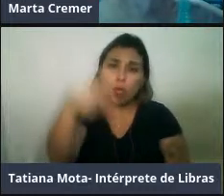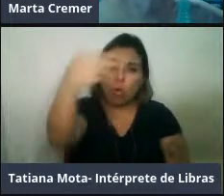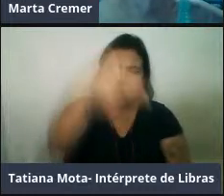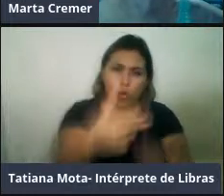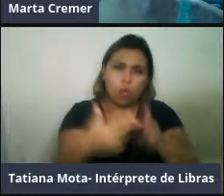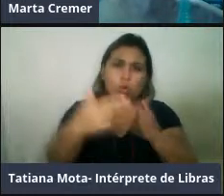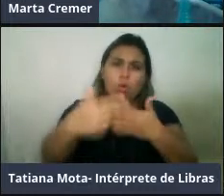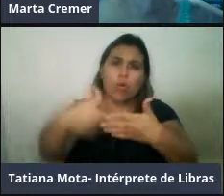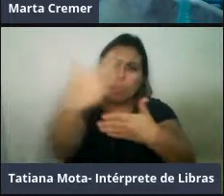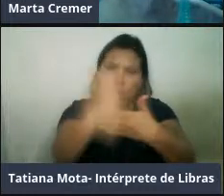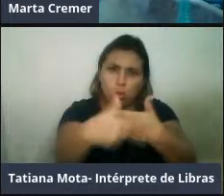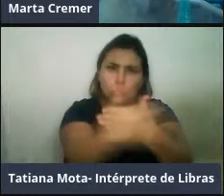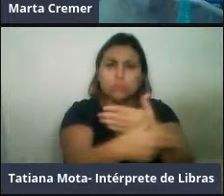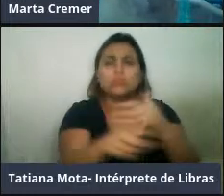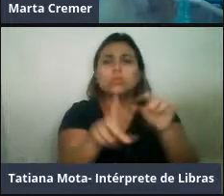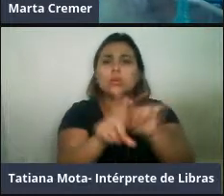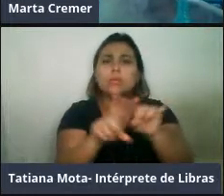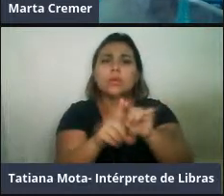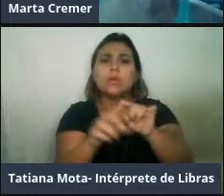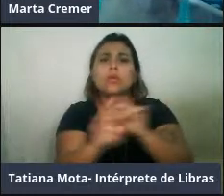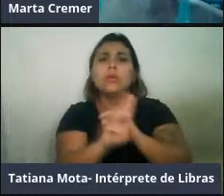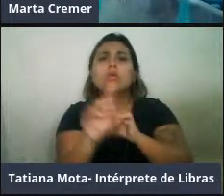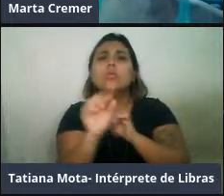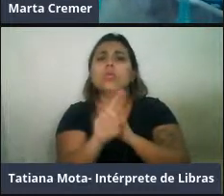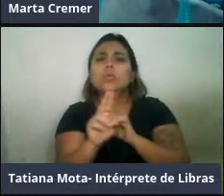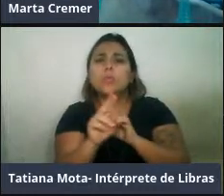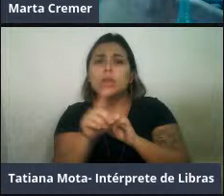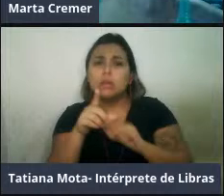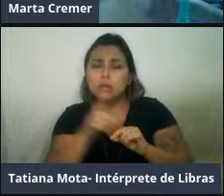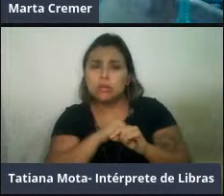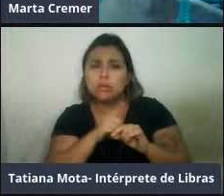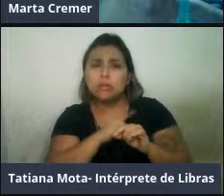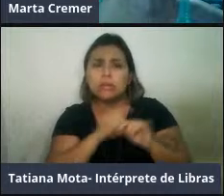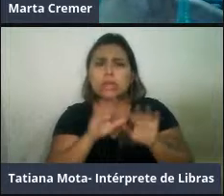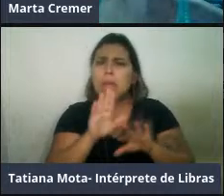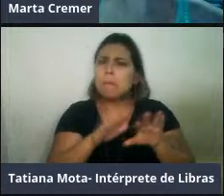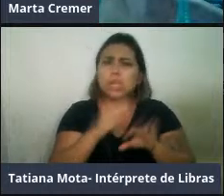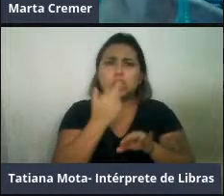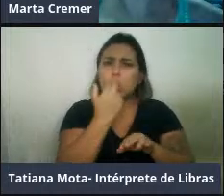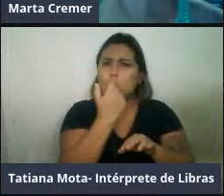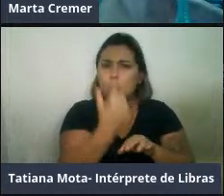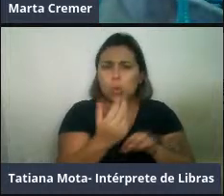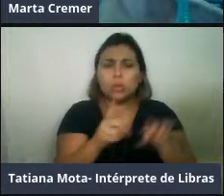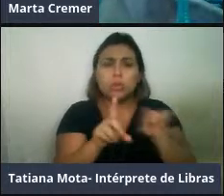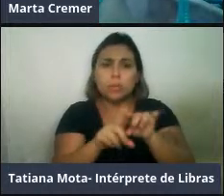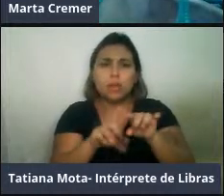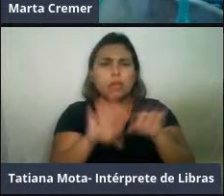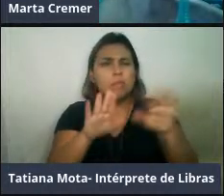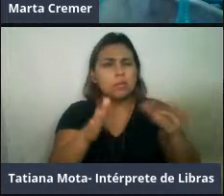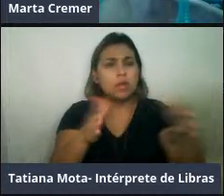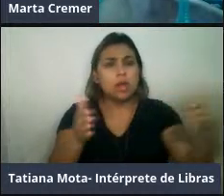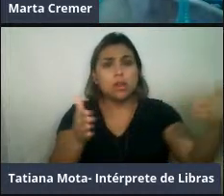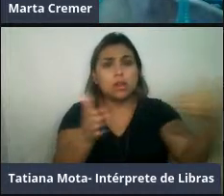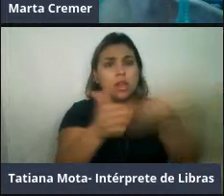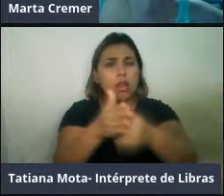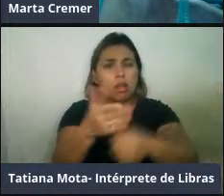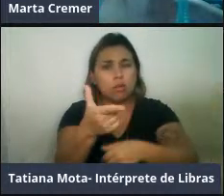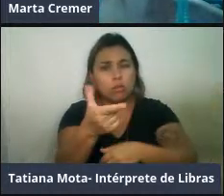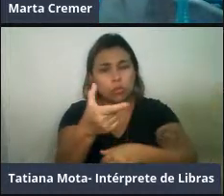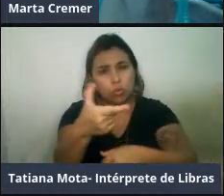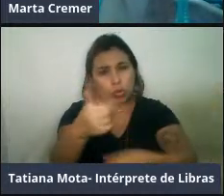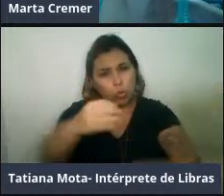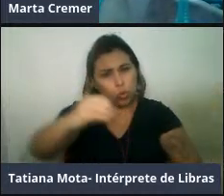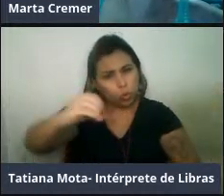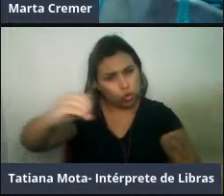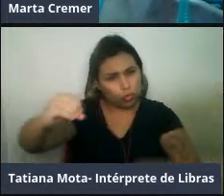distintos dependendo da região, até a década, até os anos 2000, quando eu defendi o meu mestrado, por exemplo, se